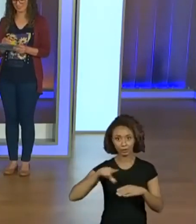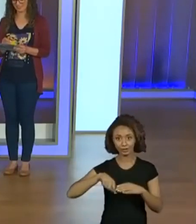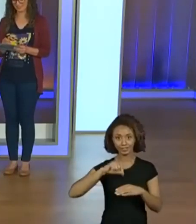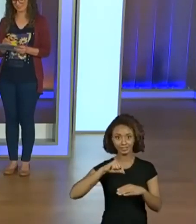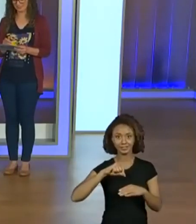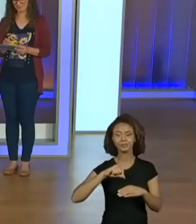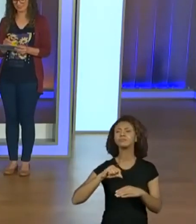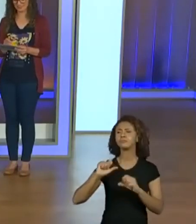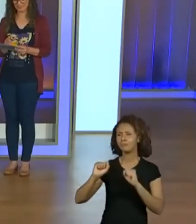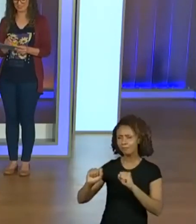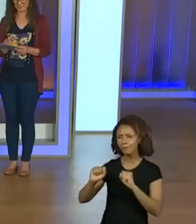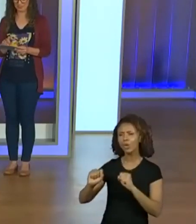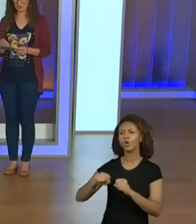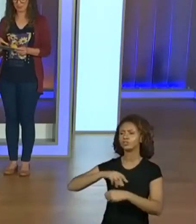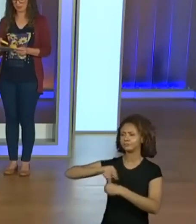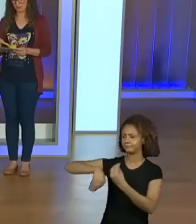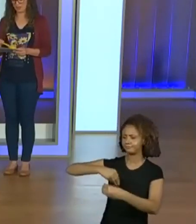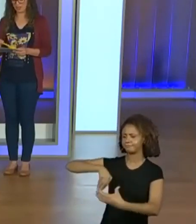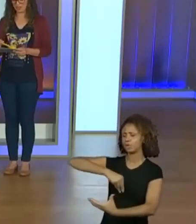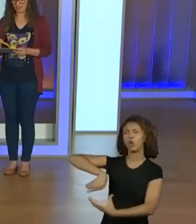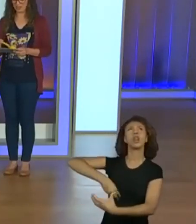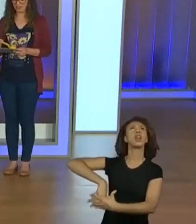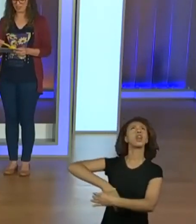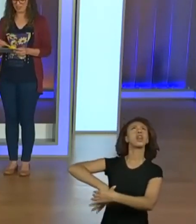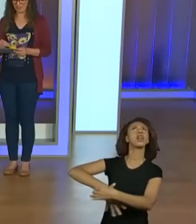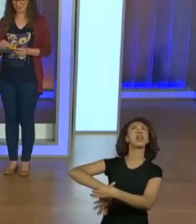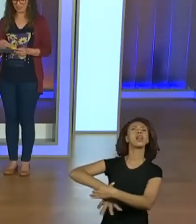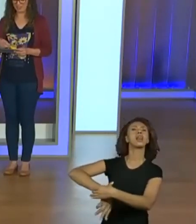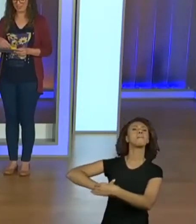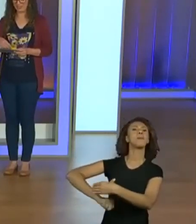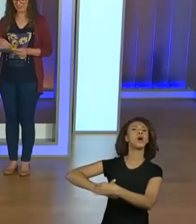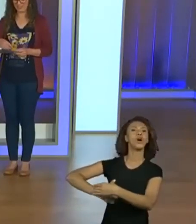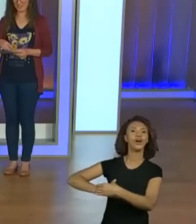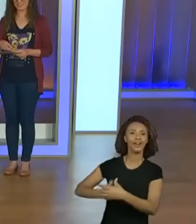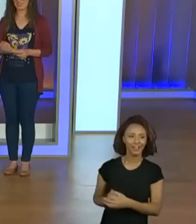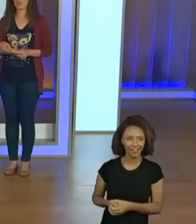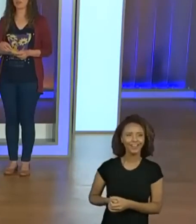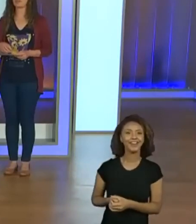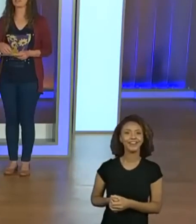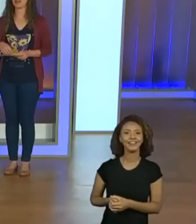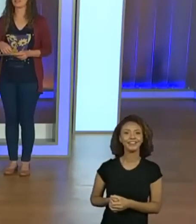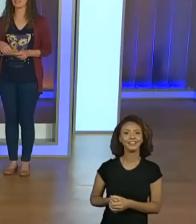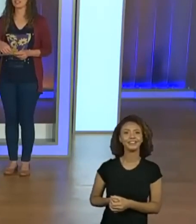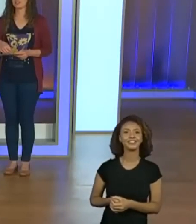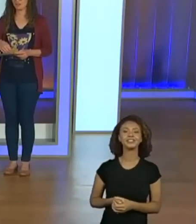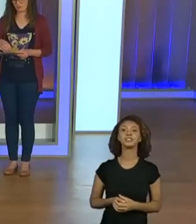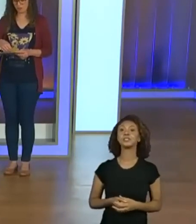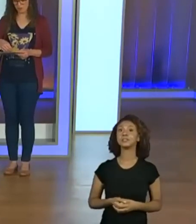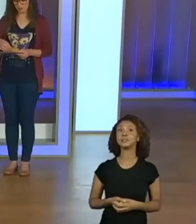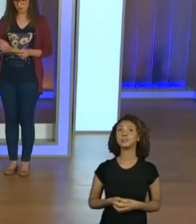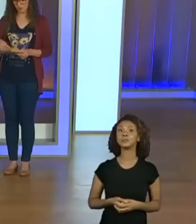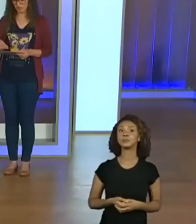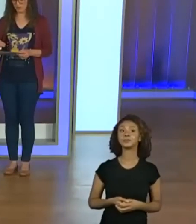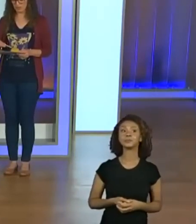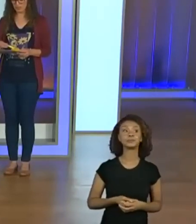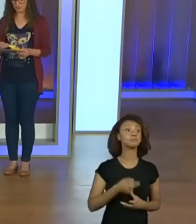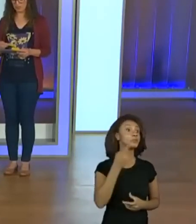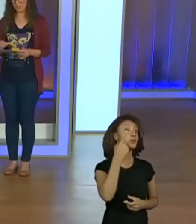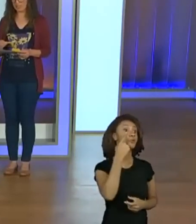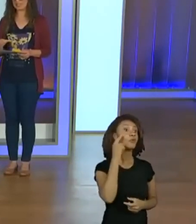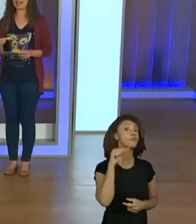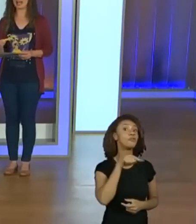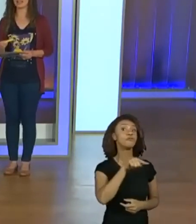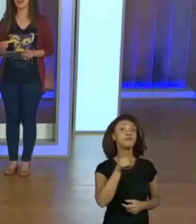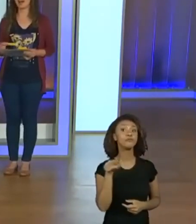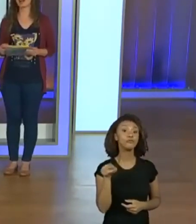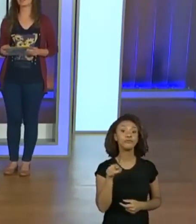sorteia, mistura. Já misturei. Fica seu critério. A confiança é plena. Bora. Então, vamos lá. Vamos ver o nome que vocês vão